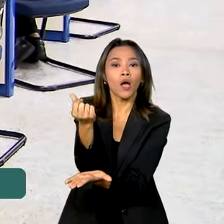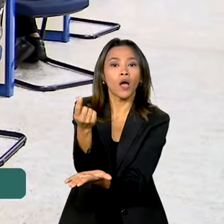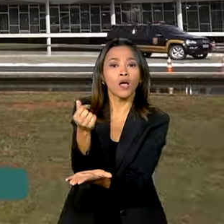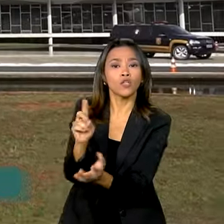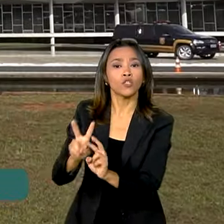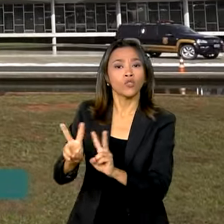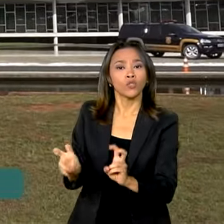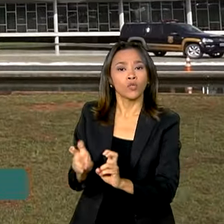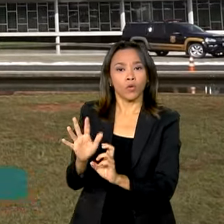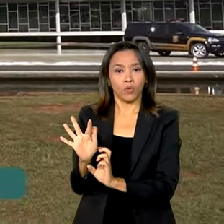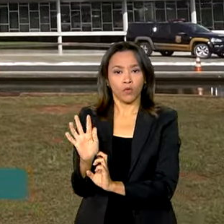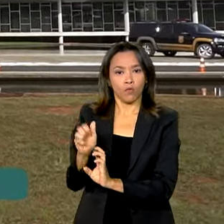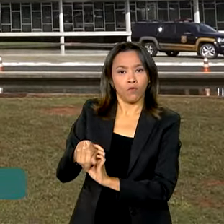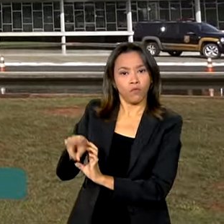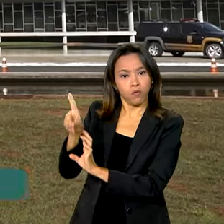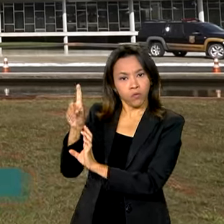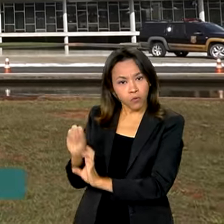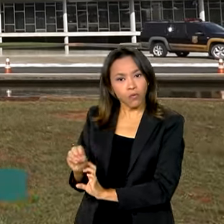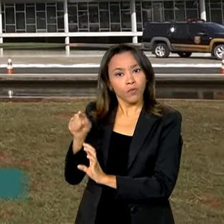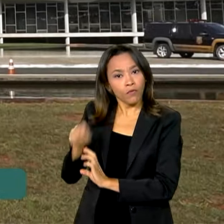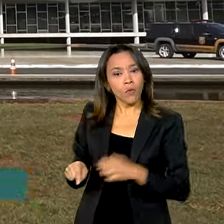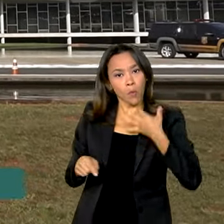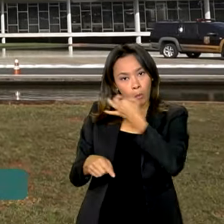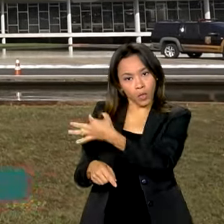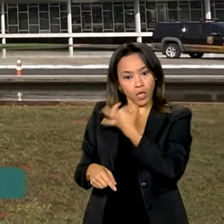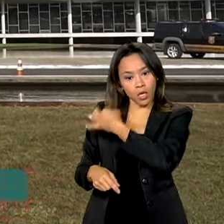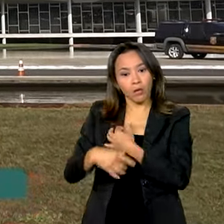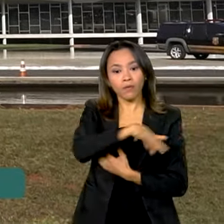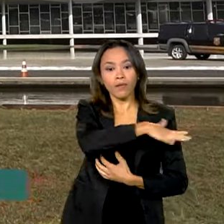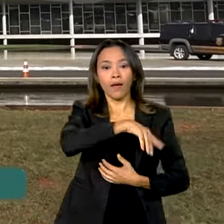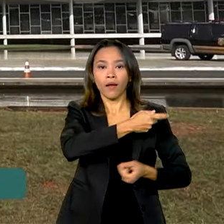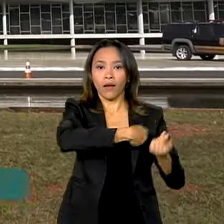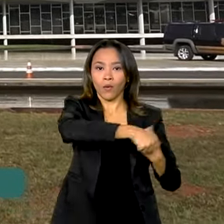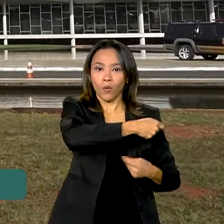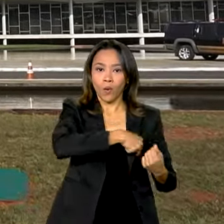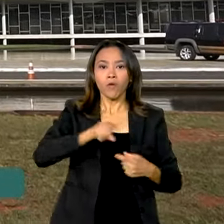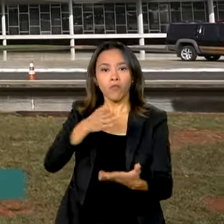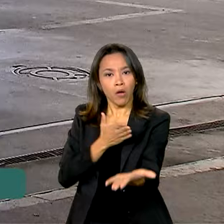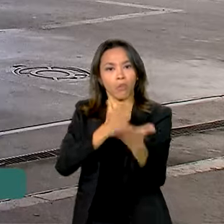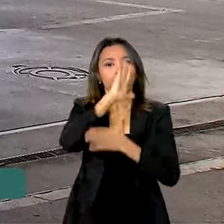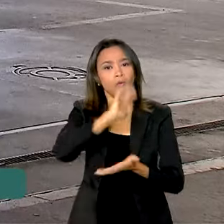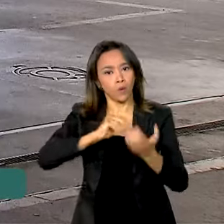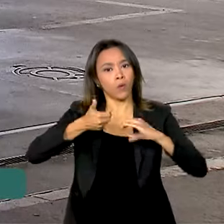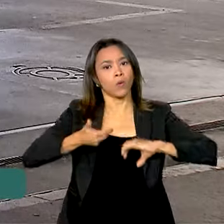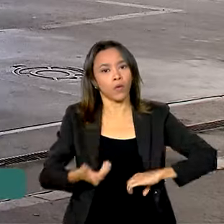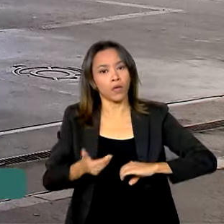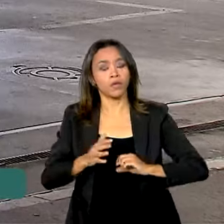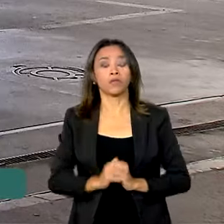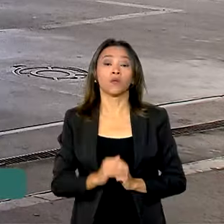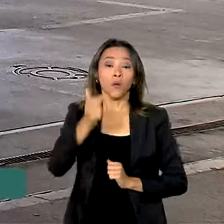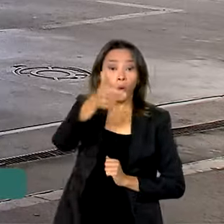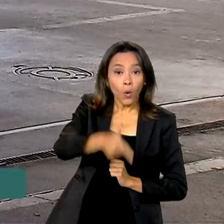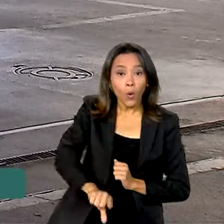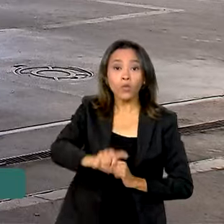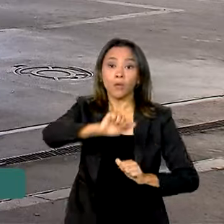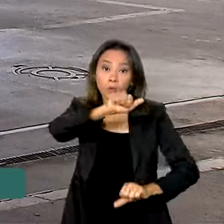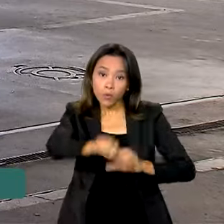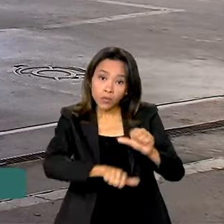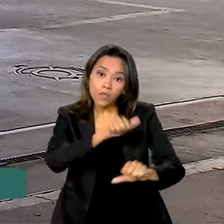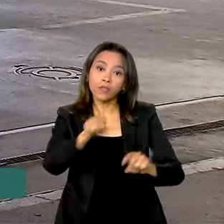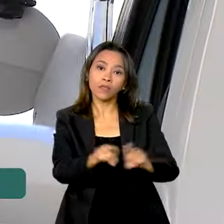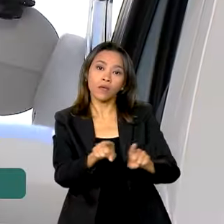exclusivos, uma sugestão da área econômica que foi aprovada pelo Congresso Nacional. Mas mudanças nos tributos